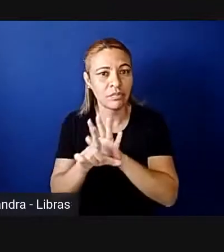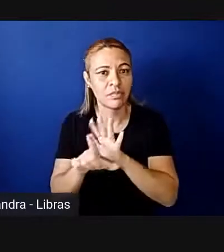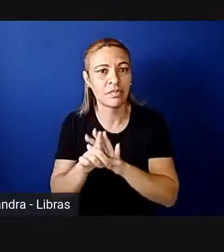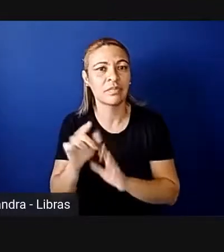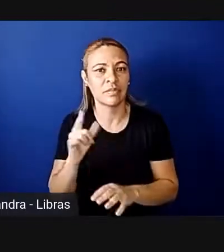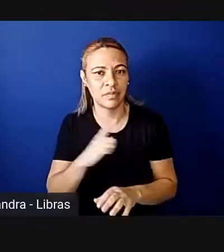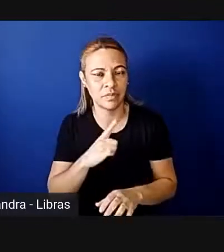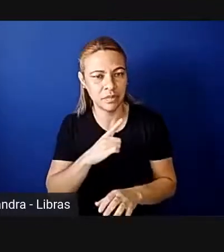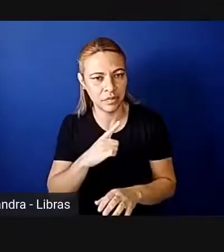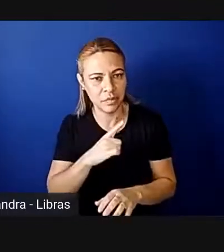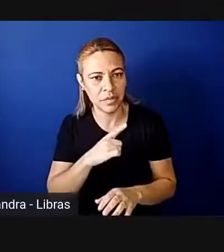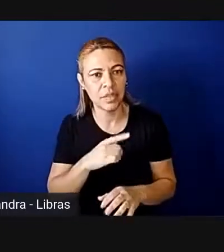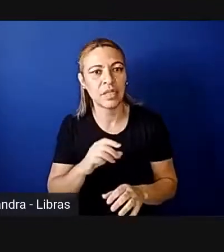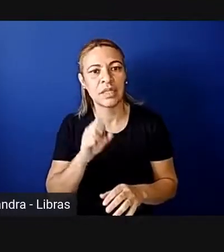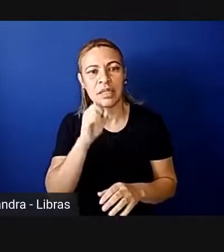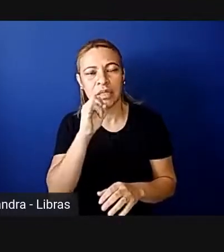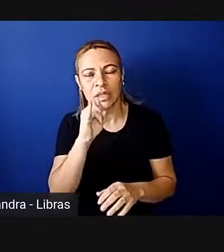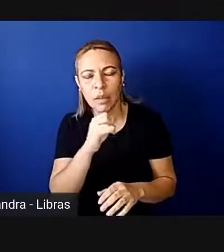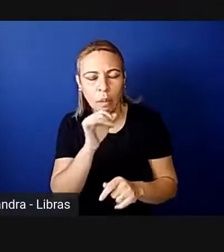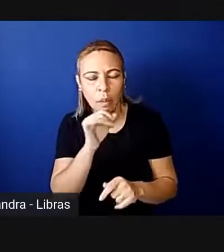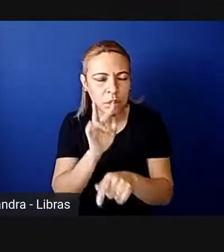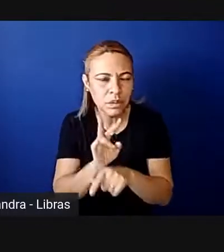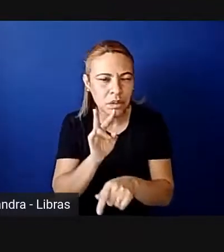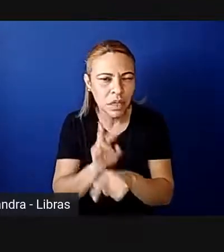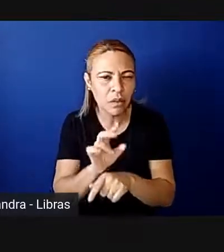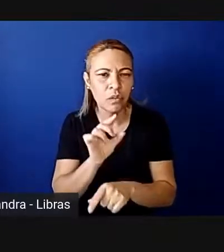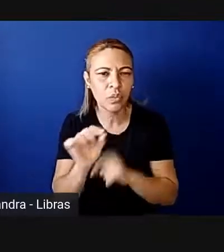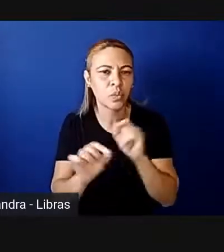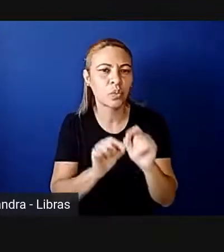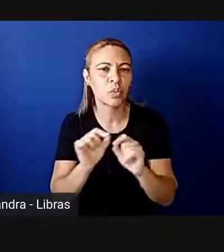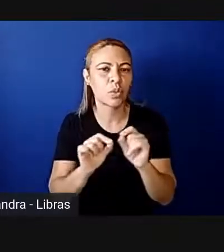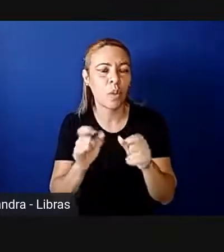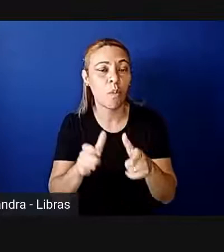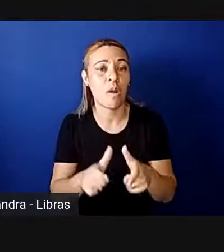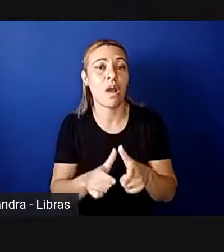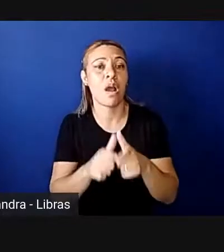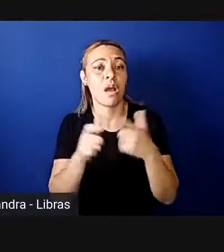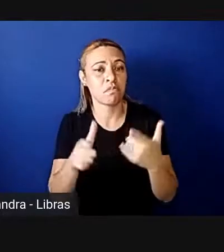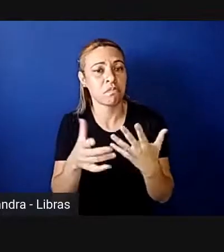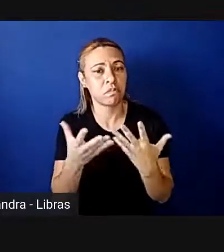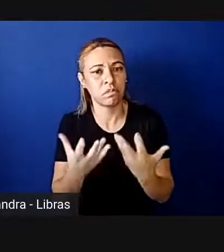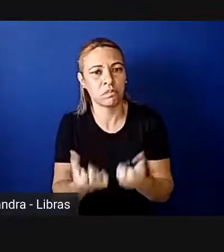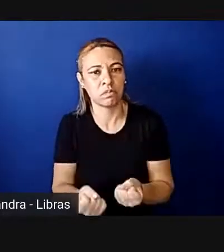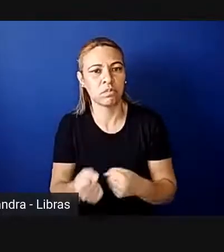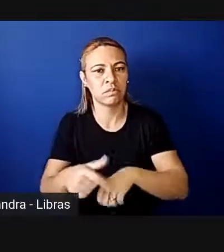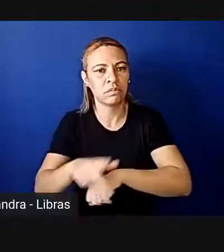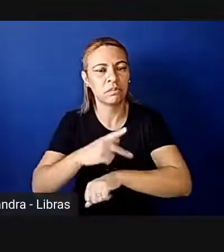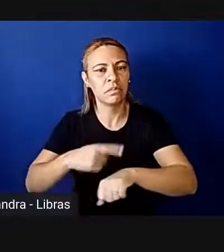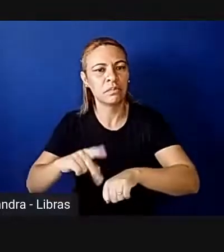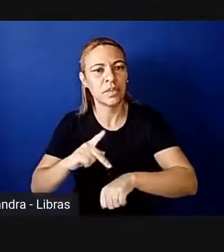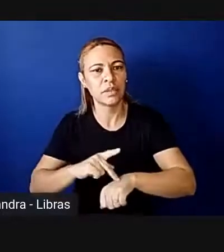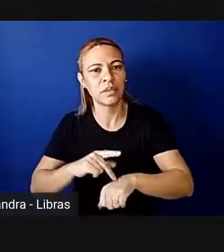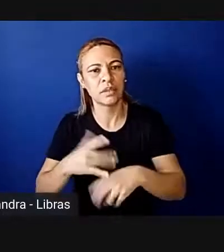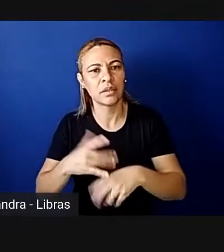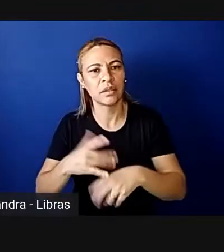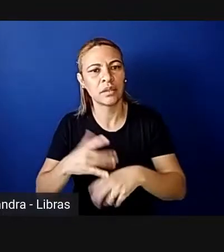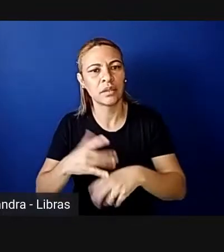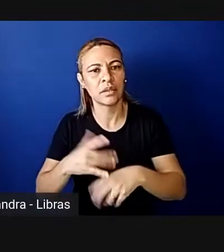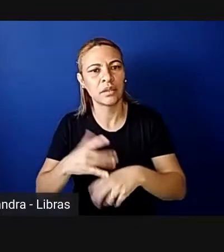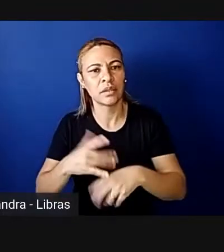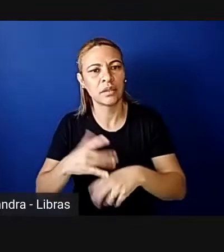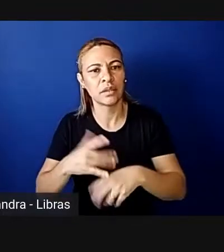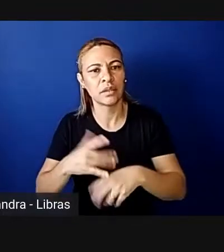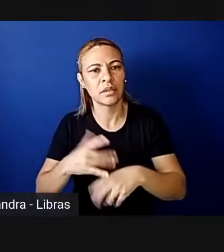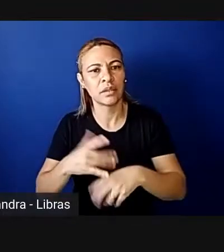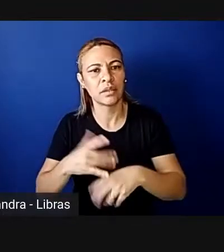se observou uma grande adoção dos países por essas cotas, a partir